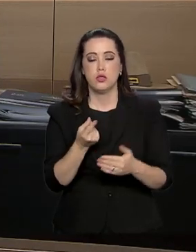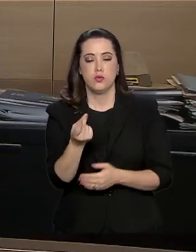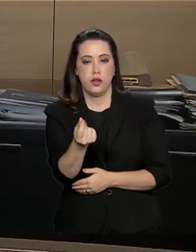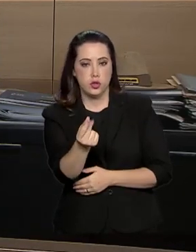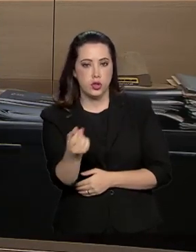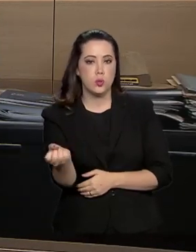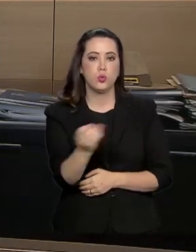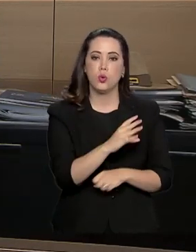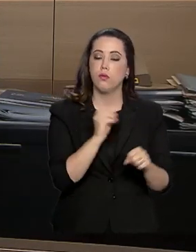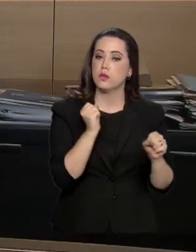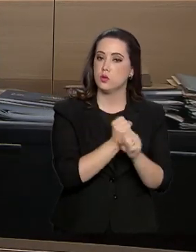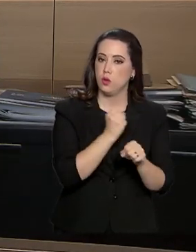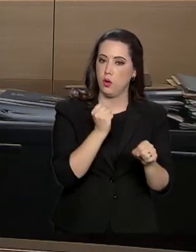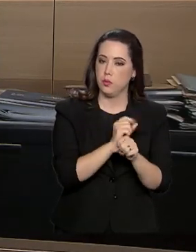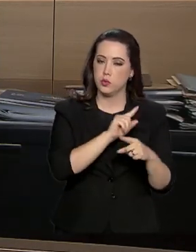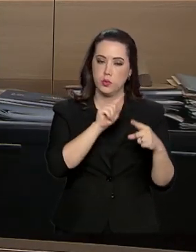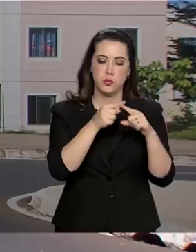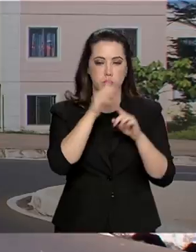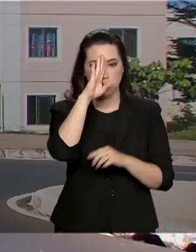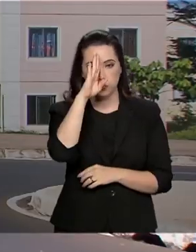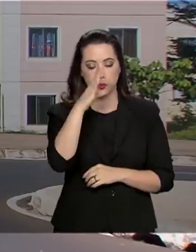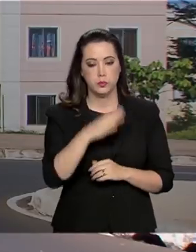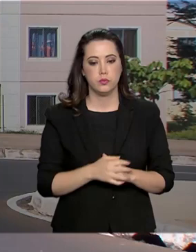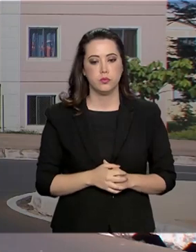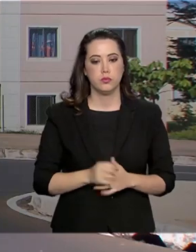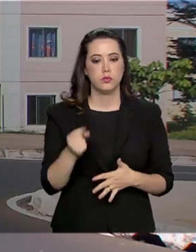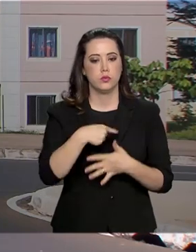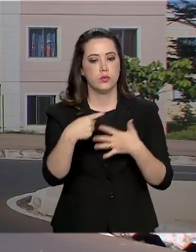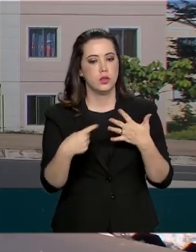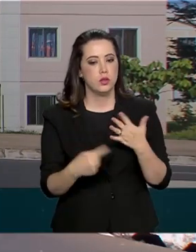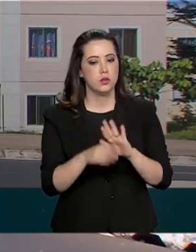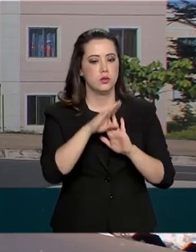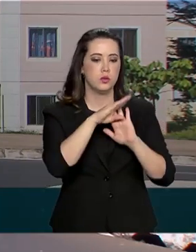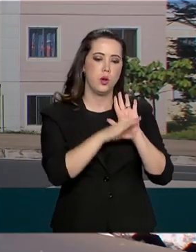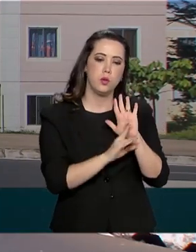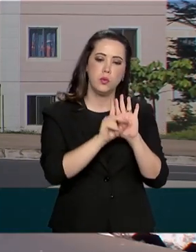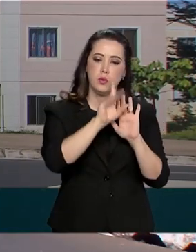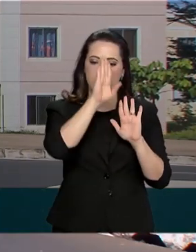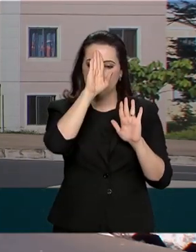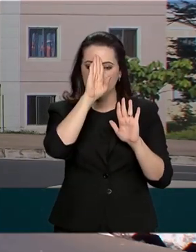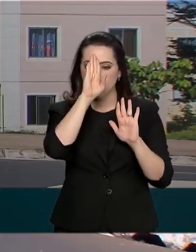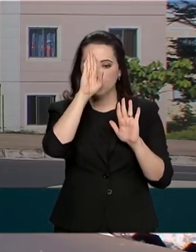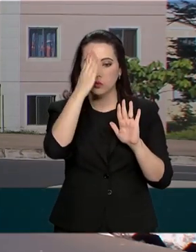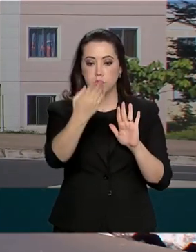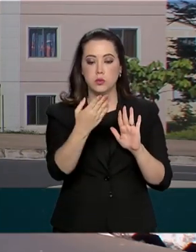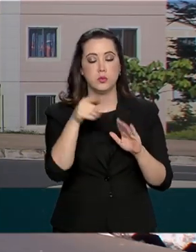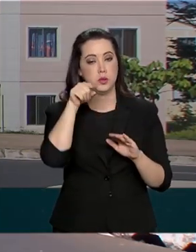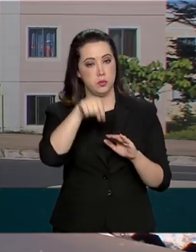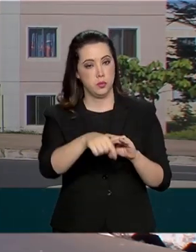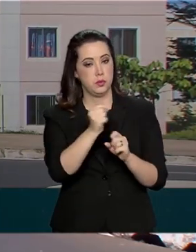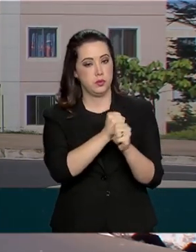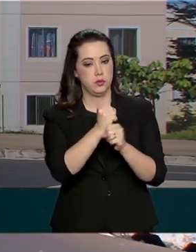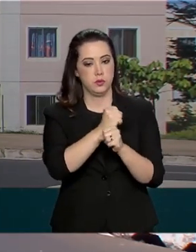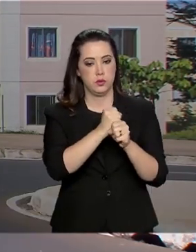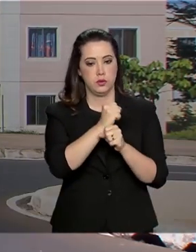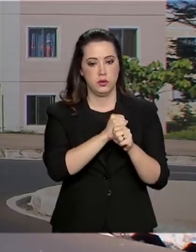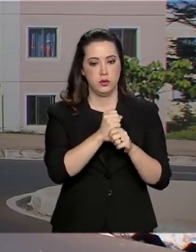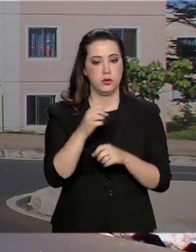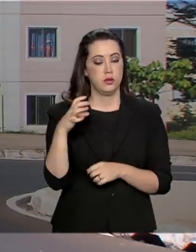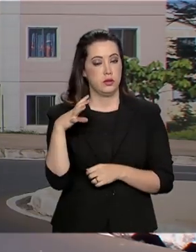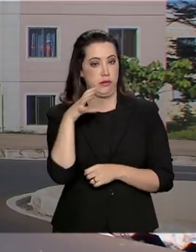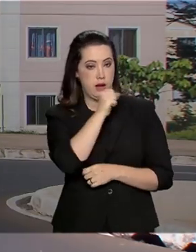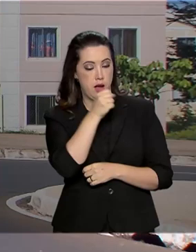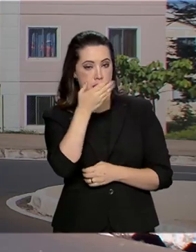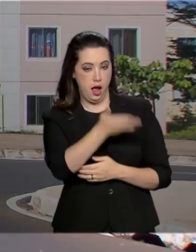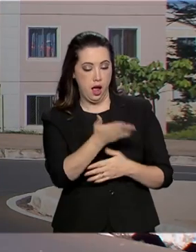começar novas obras. Esse é o objetivo principal. Entre tantos projetos, uma das prioridades para este ano é agilizar